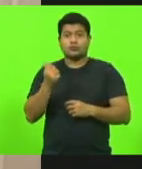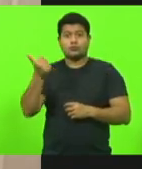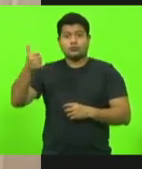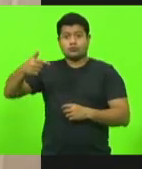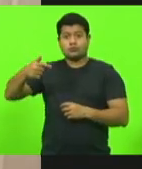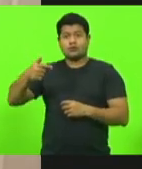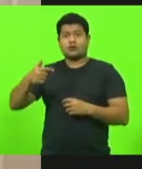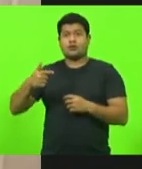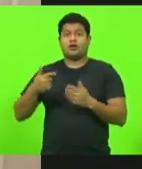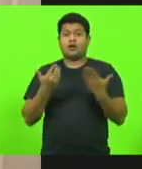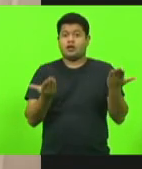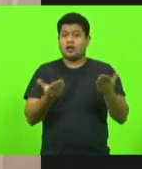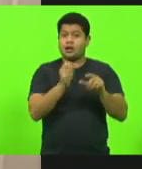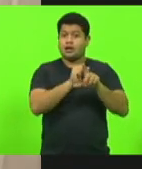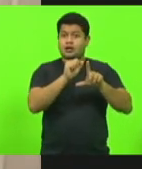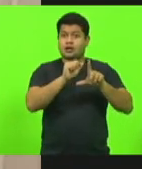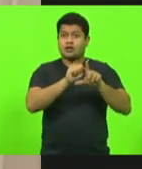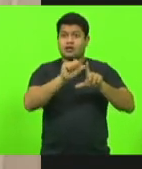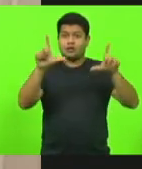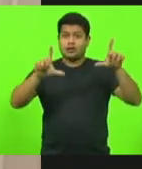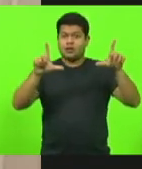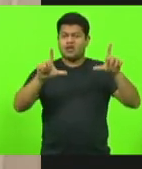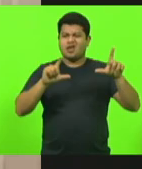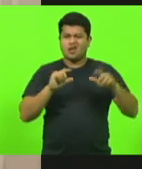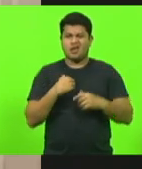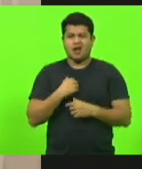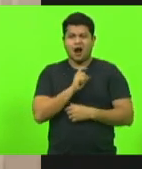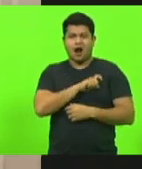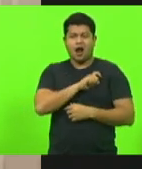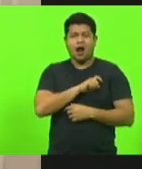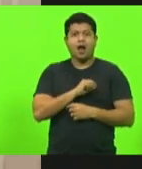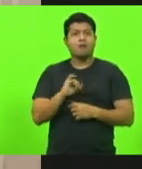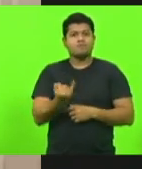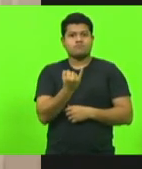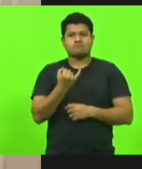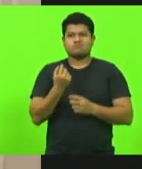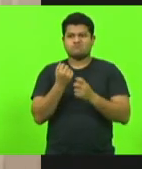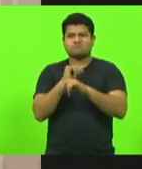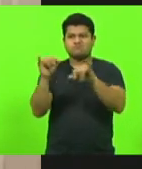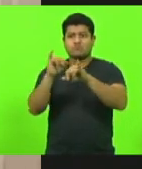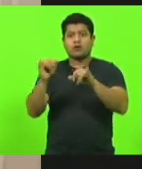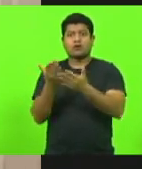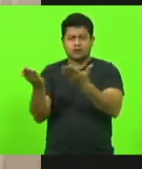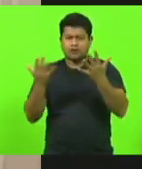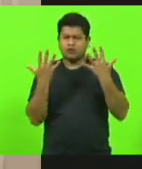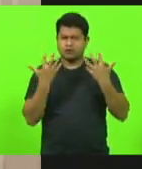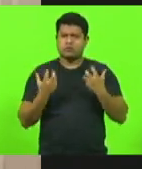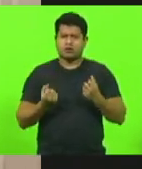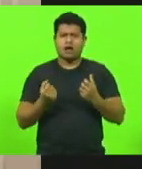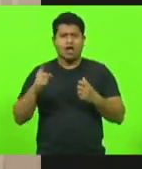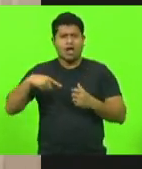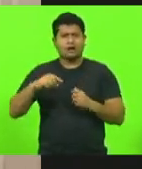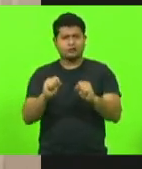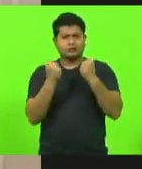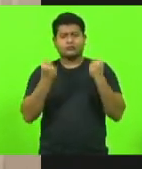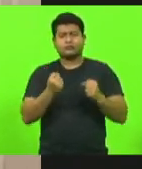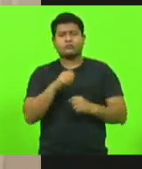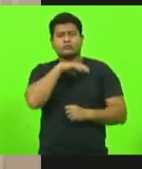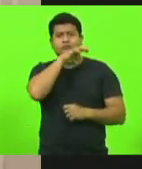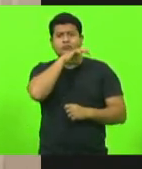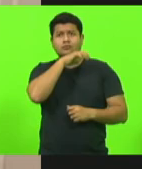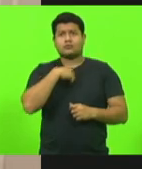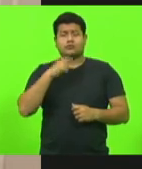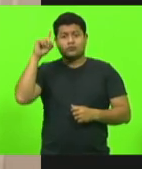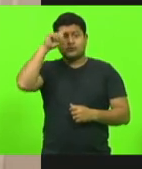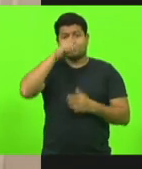imprensa de forma maldosa quis denegrir, eles são a favor dos animais. É difícil, como o presidente